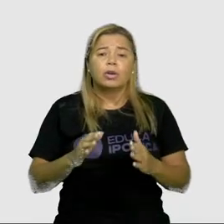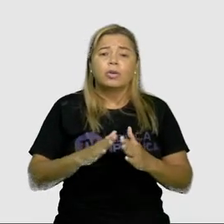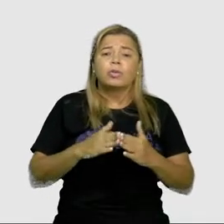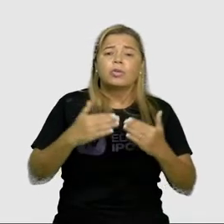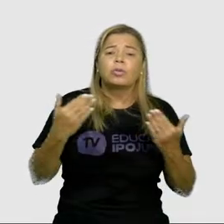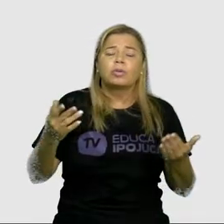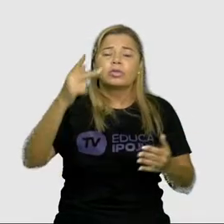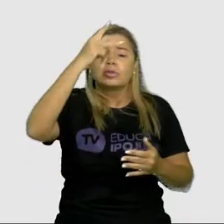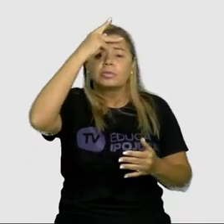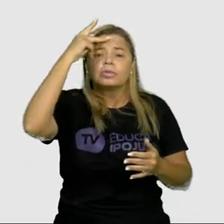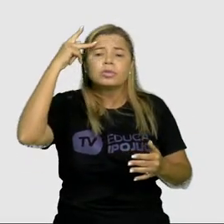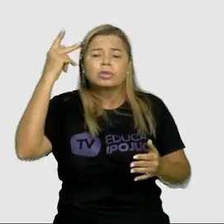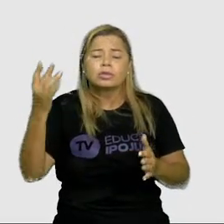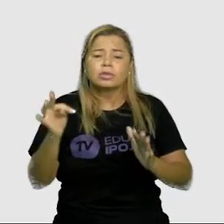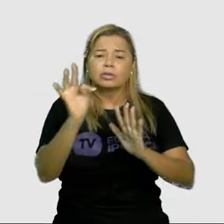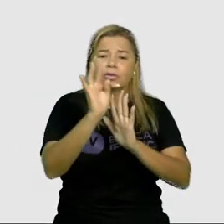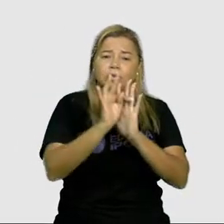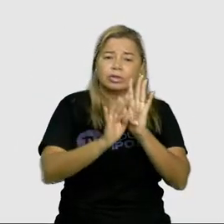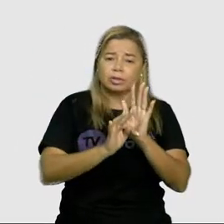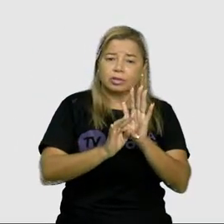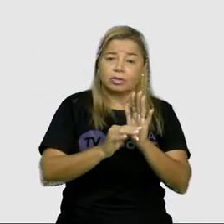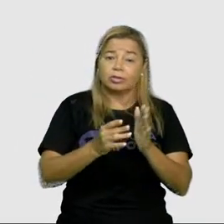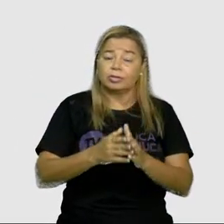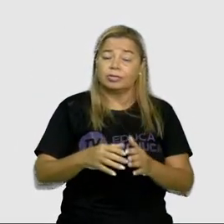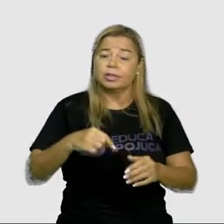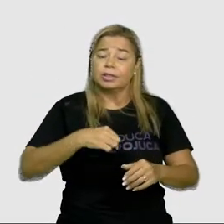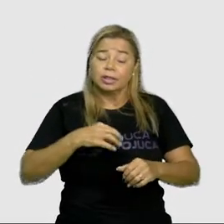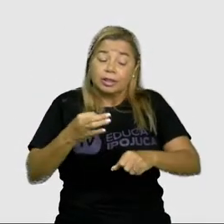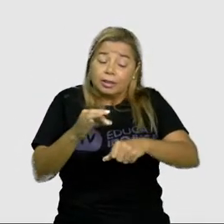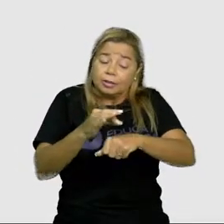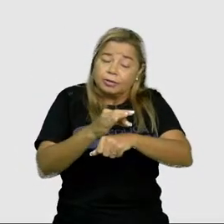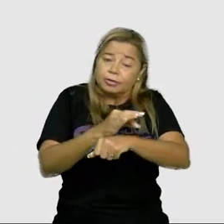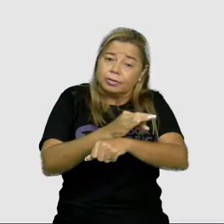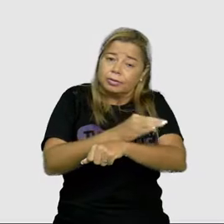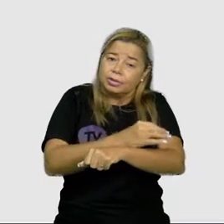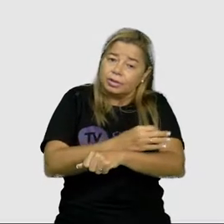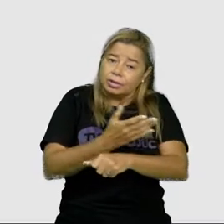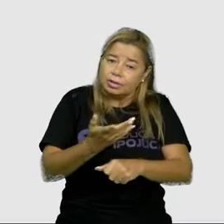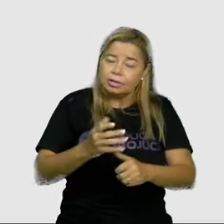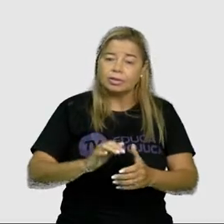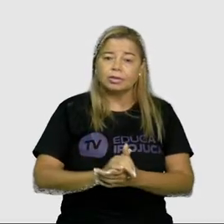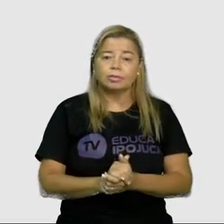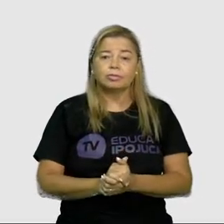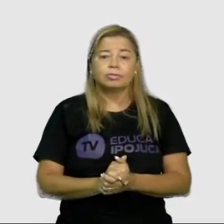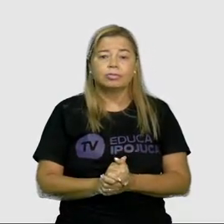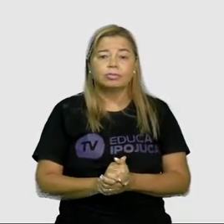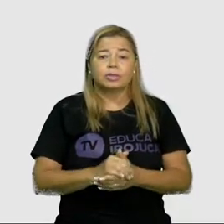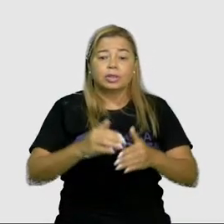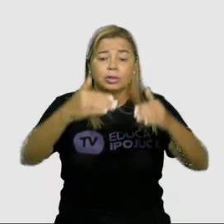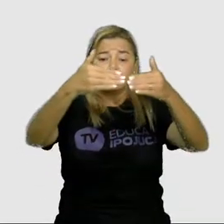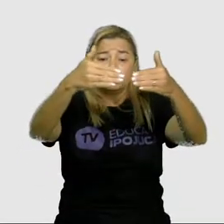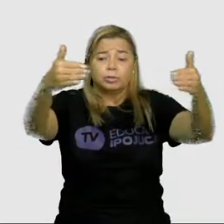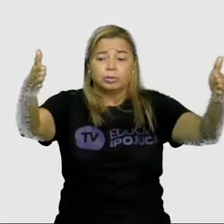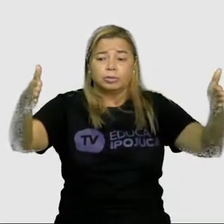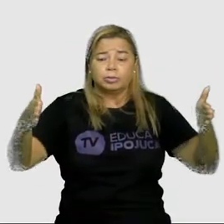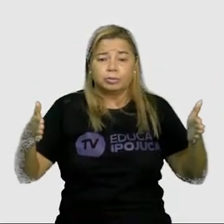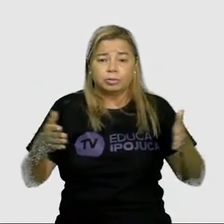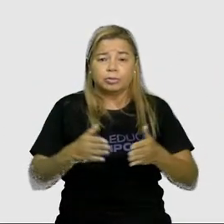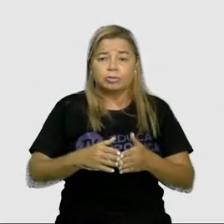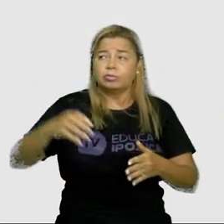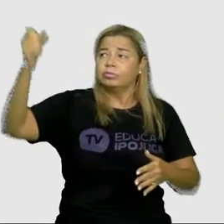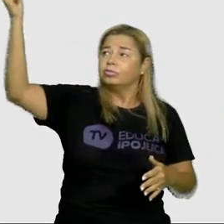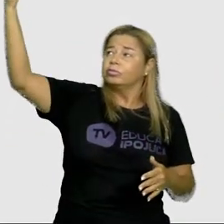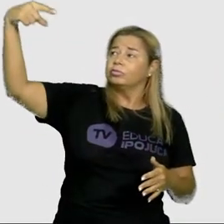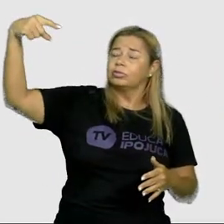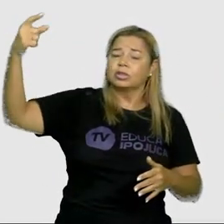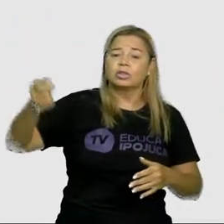do texto nós temos a formiguinha temos também o muro o sol o